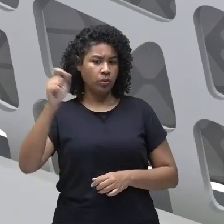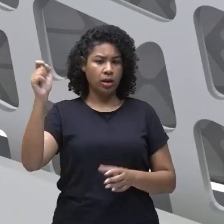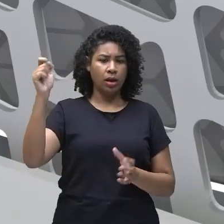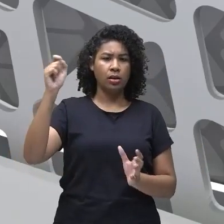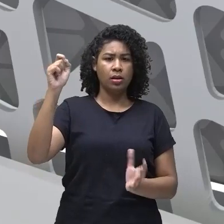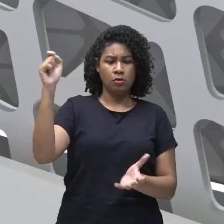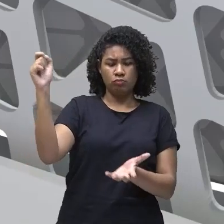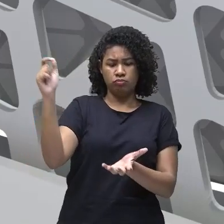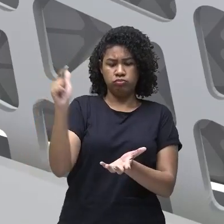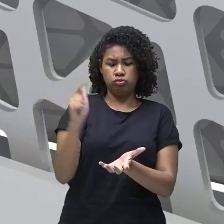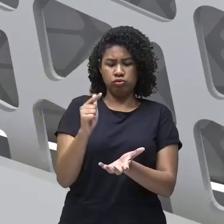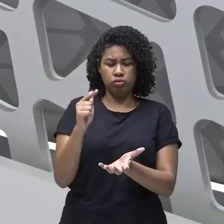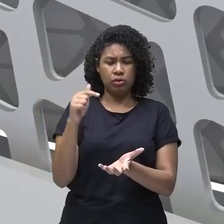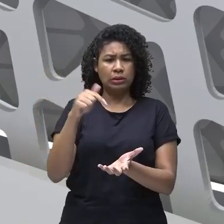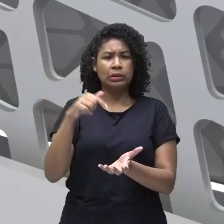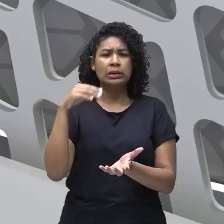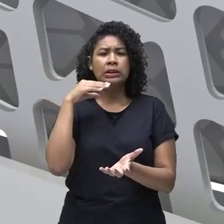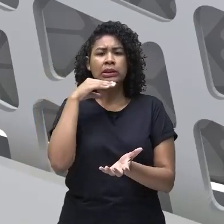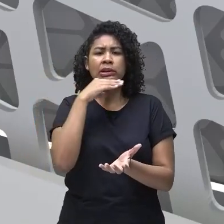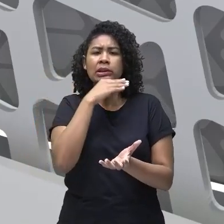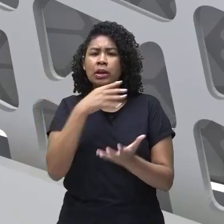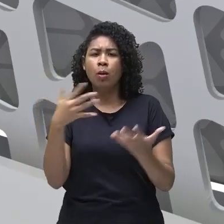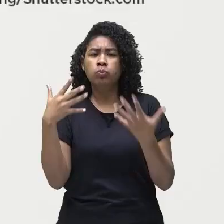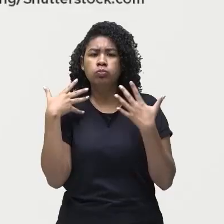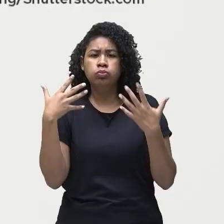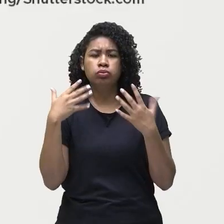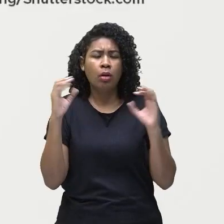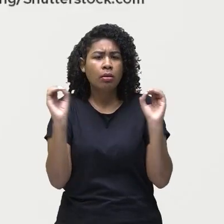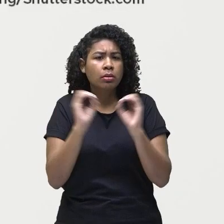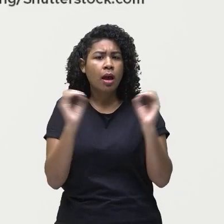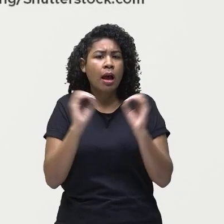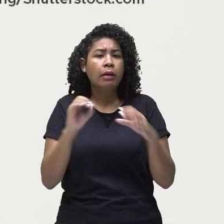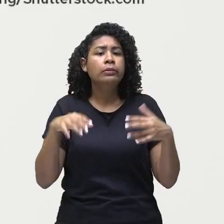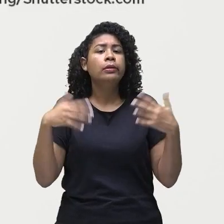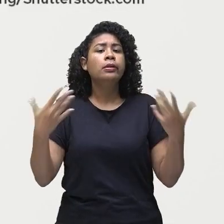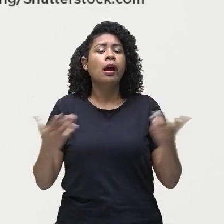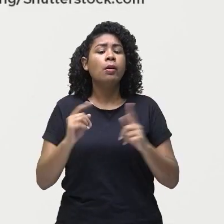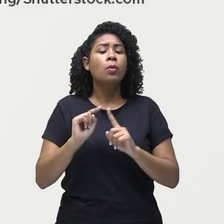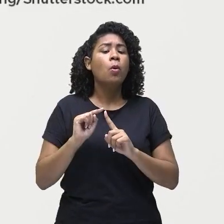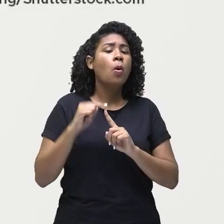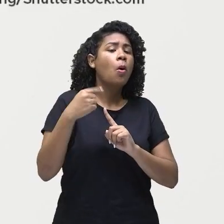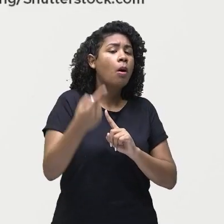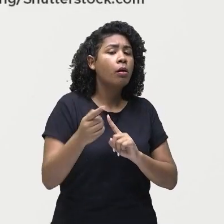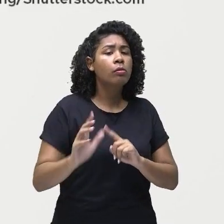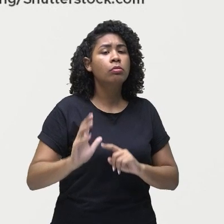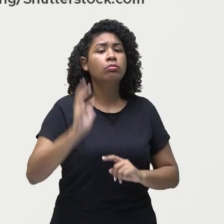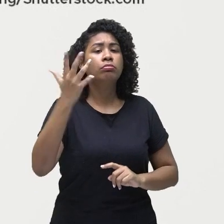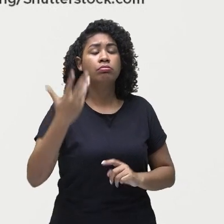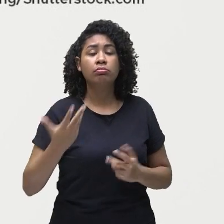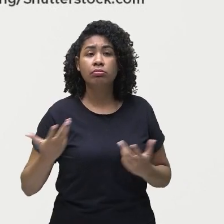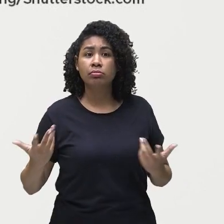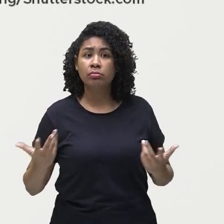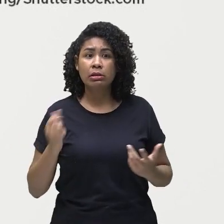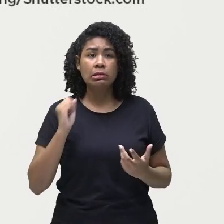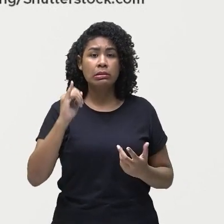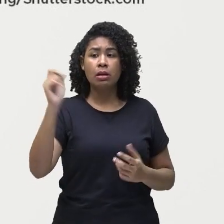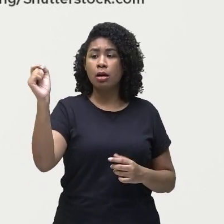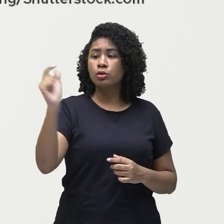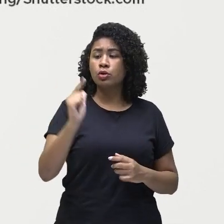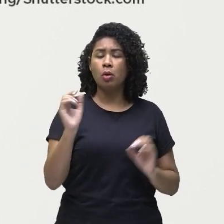aquecido. Olhem nessa imagem que eu trouxe para vocês. Imaginem só o planeta